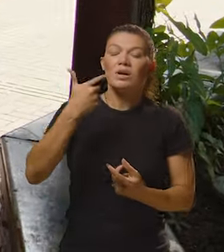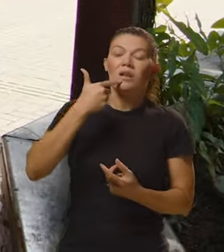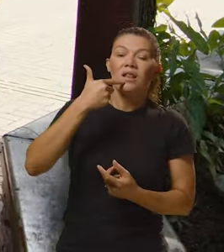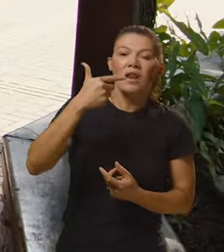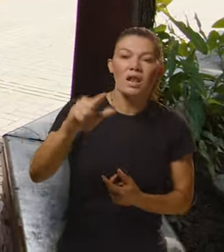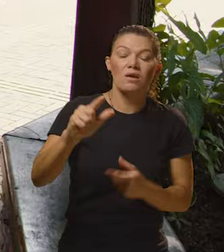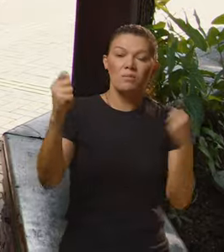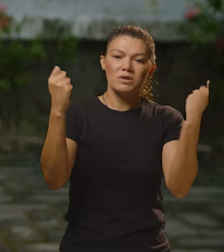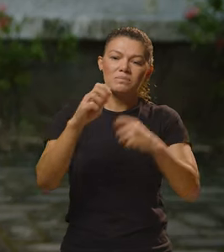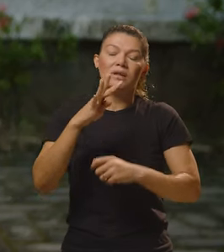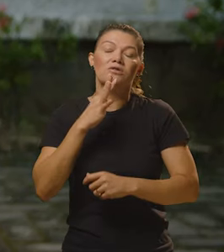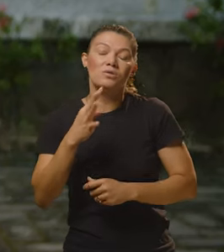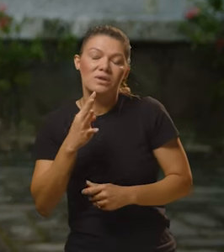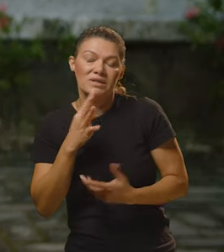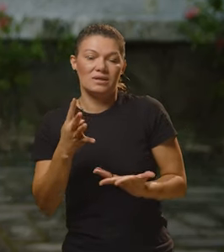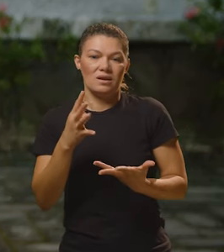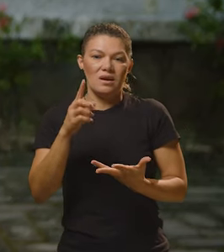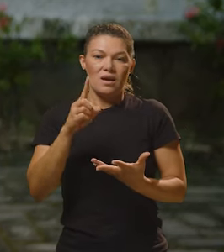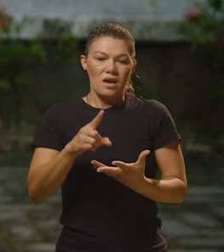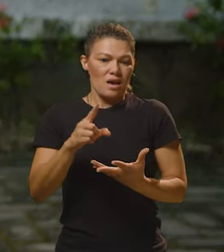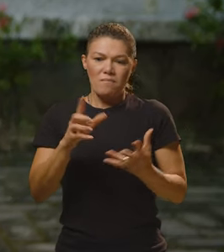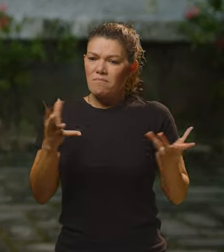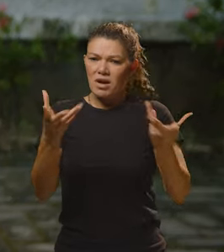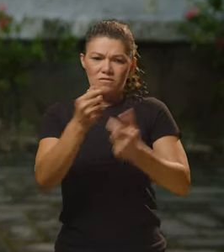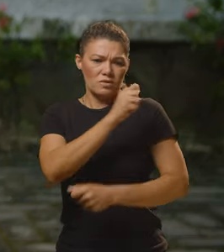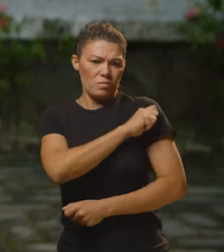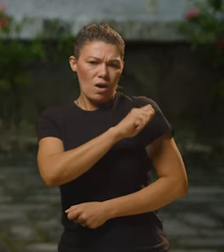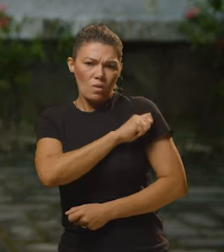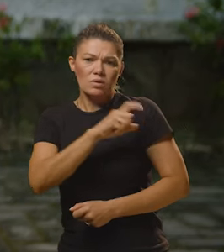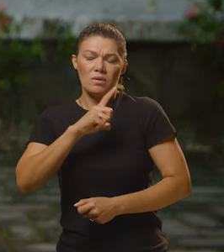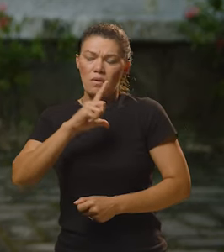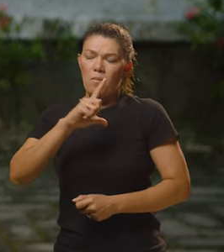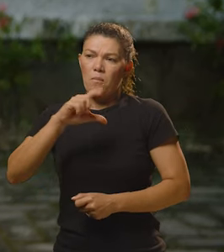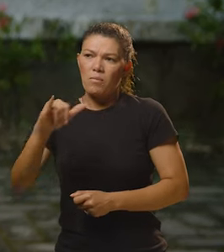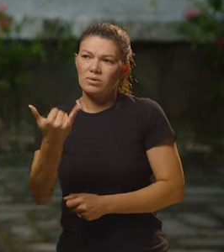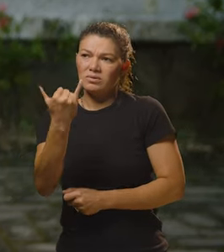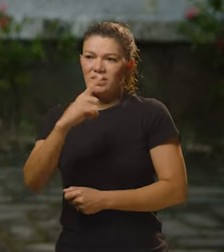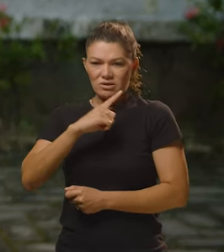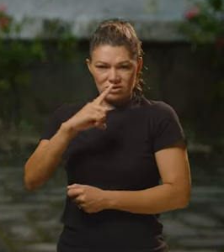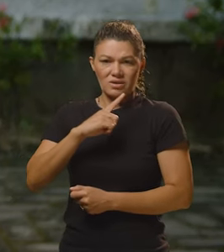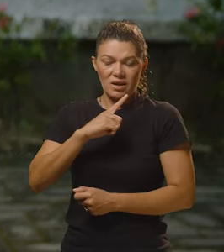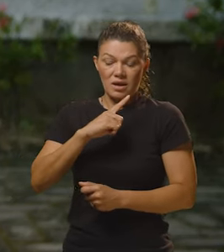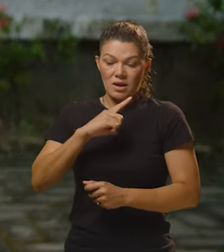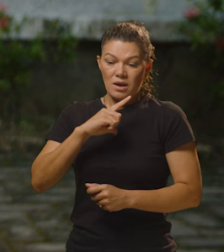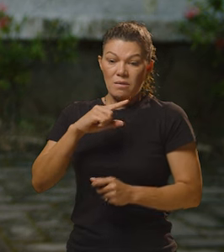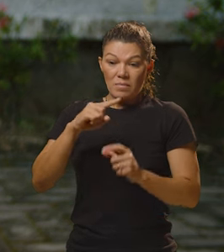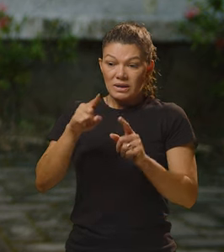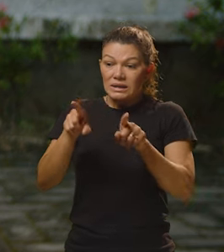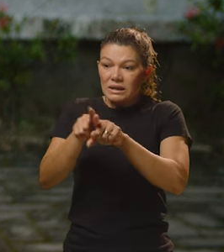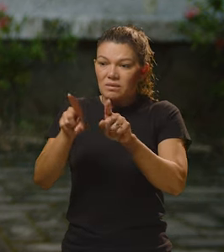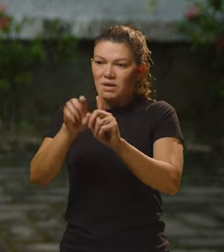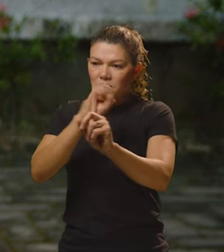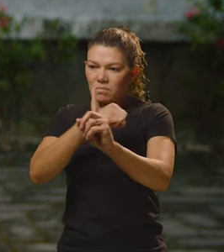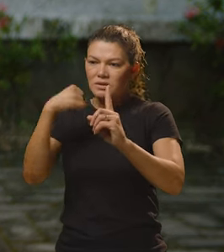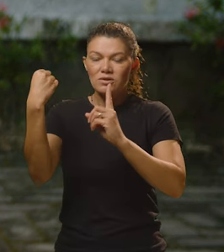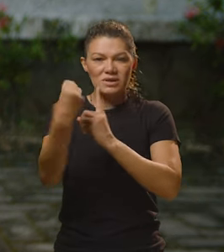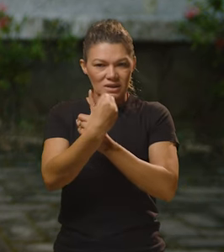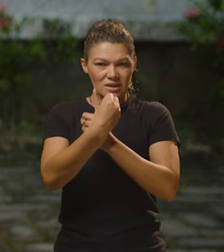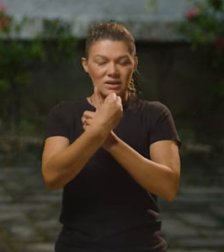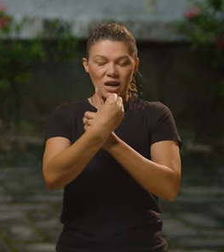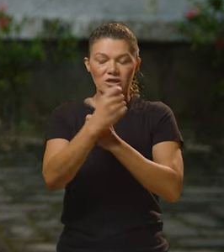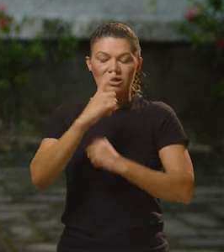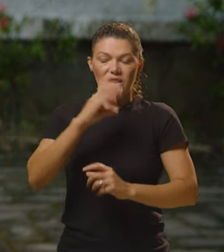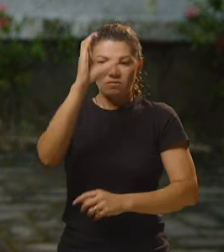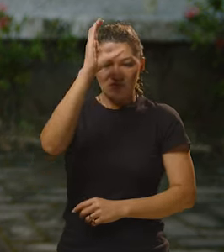outras línguas. E eu acredito que isso é muito enriquecedor, não só para o aluno que tem a oportunidade de vivenciar isso, mas para a sociedade